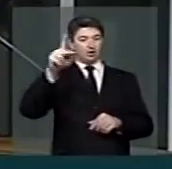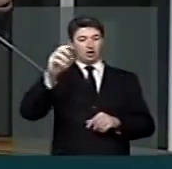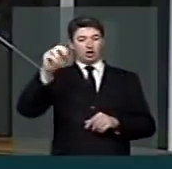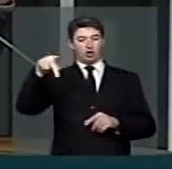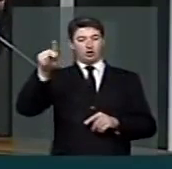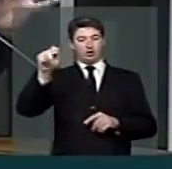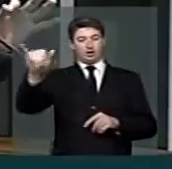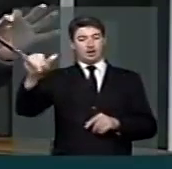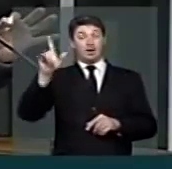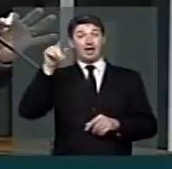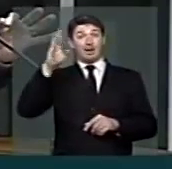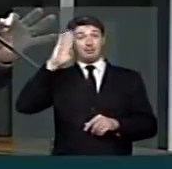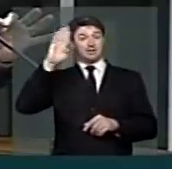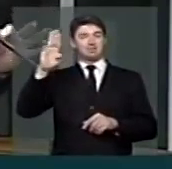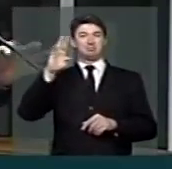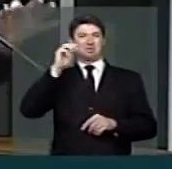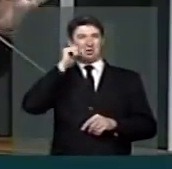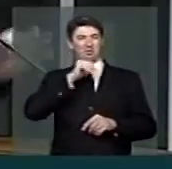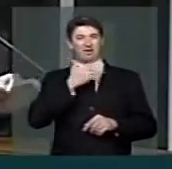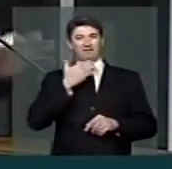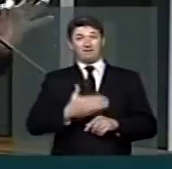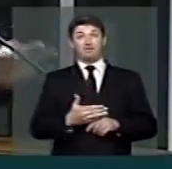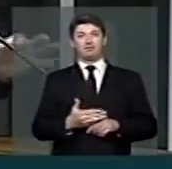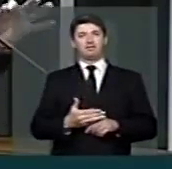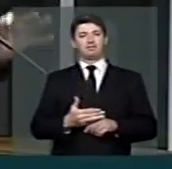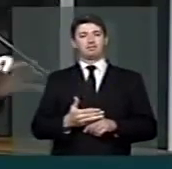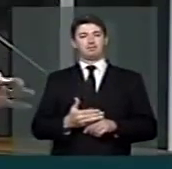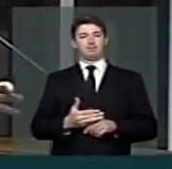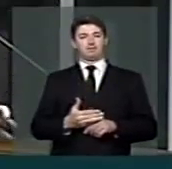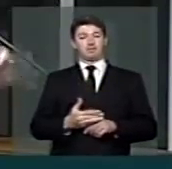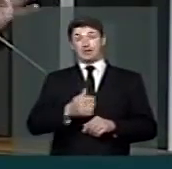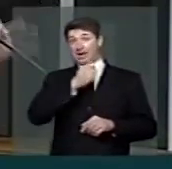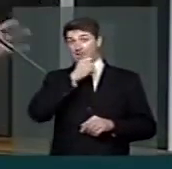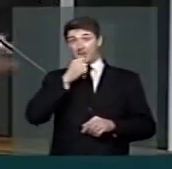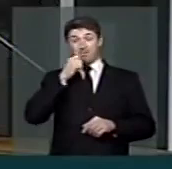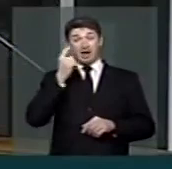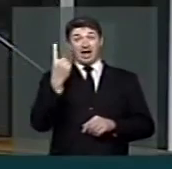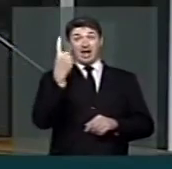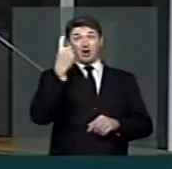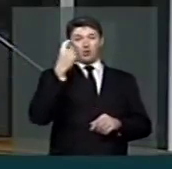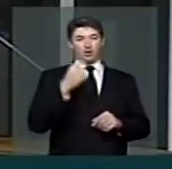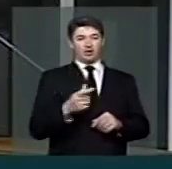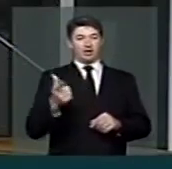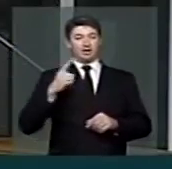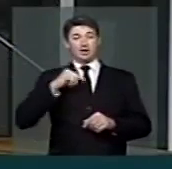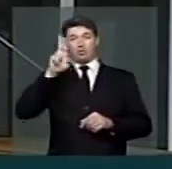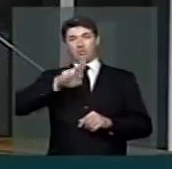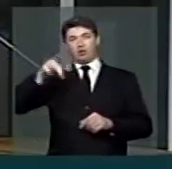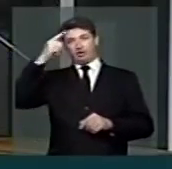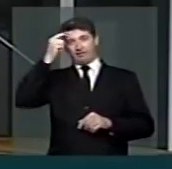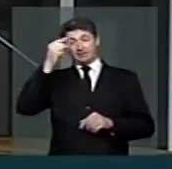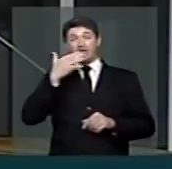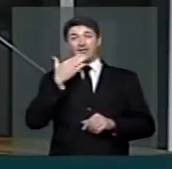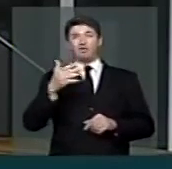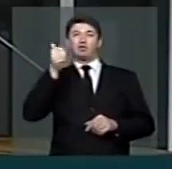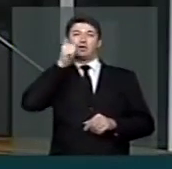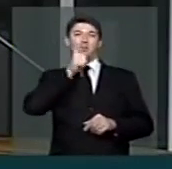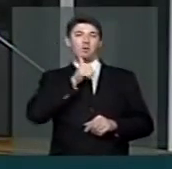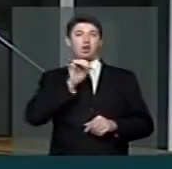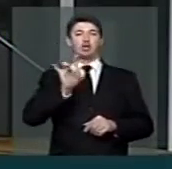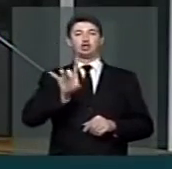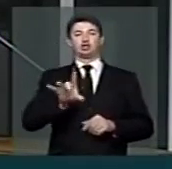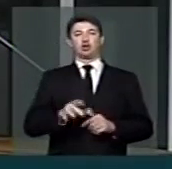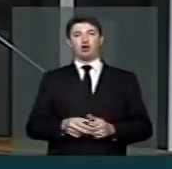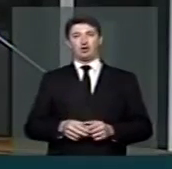é pioneira no Brasil. Acho que a Universidade Federal do Amapá é a única universidade que tem uma universidade da mulher que